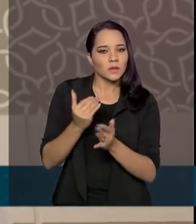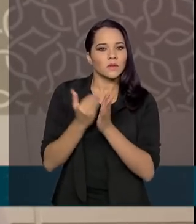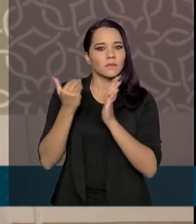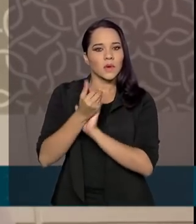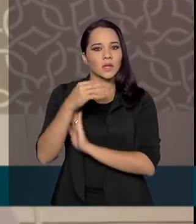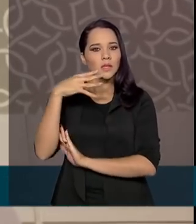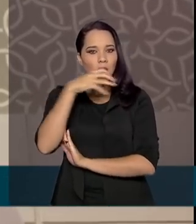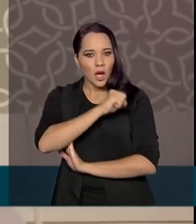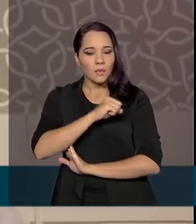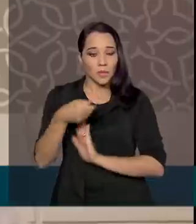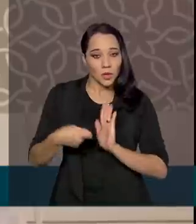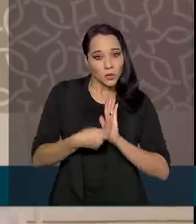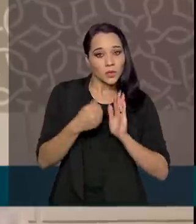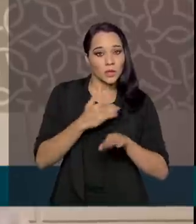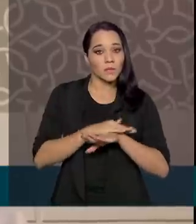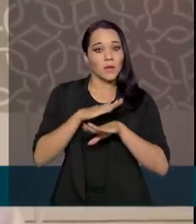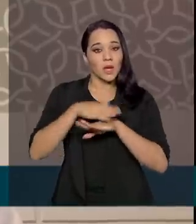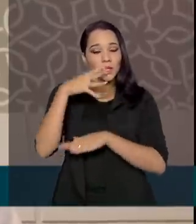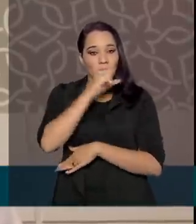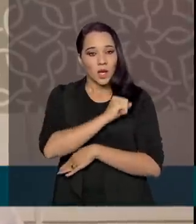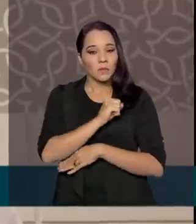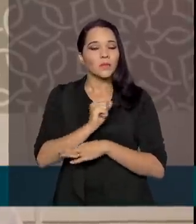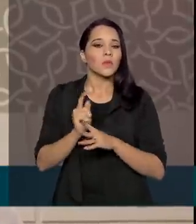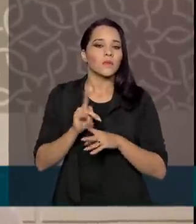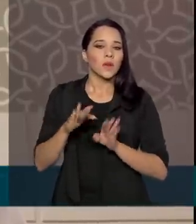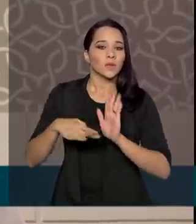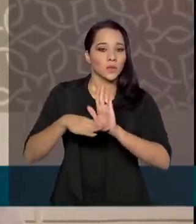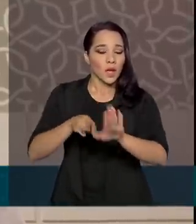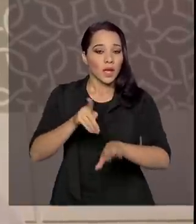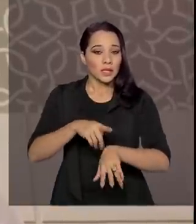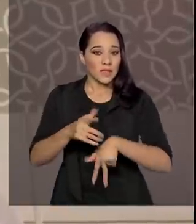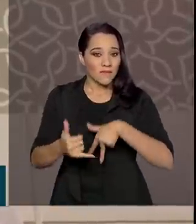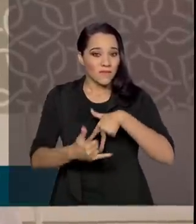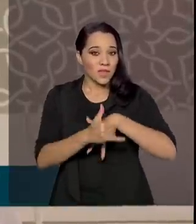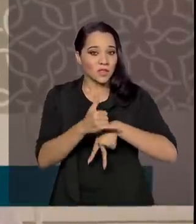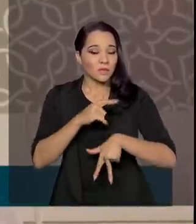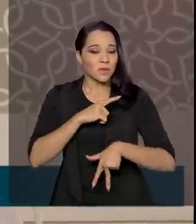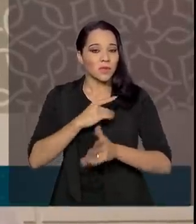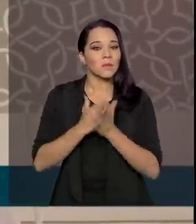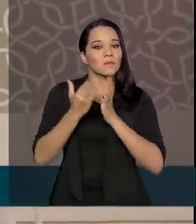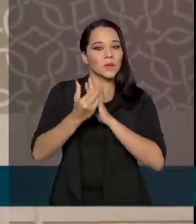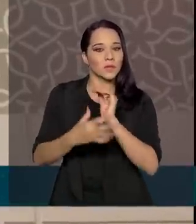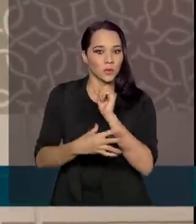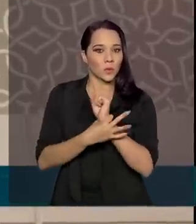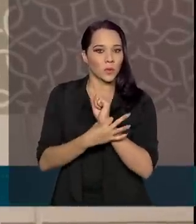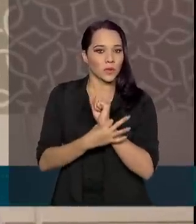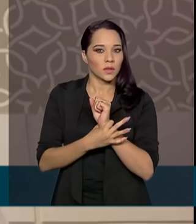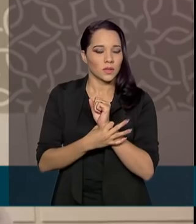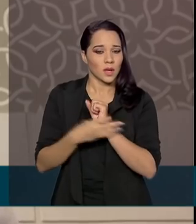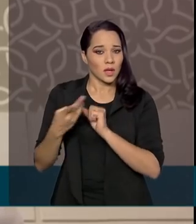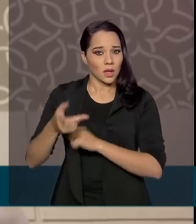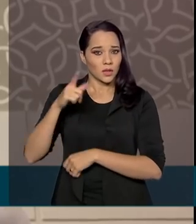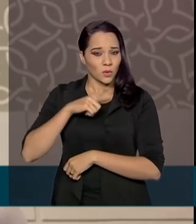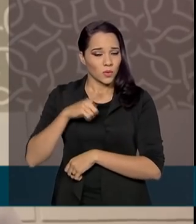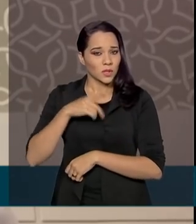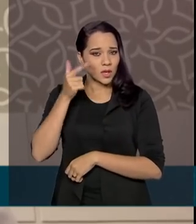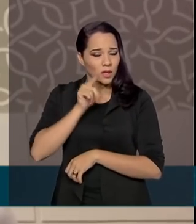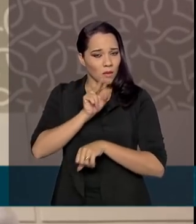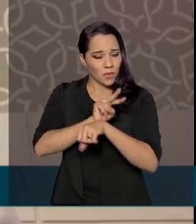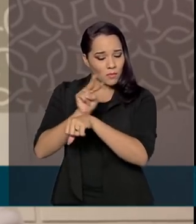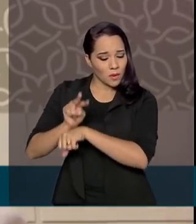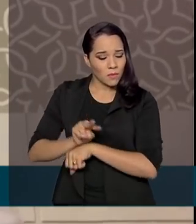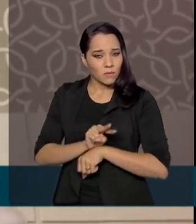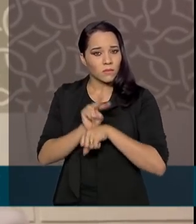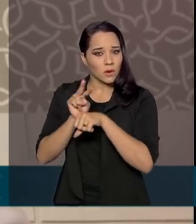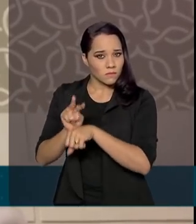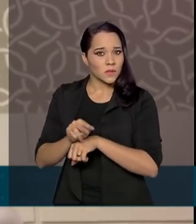trarão para essas vítimas mais segurança, para que elas consigam ter as medidas protetivas sendo